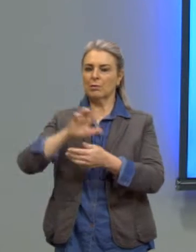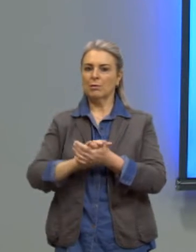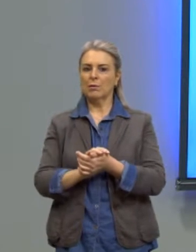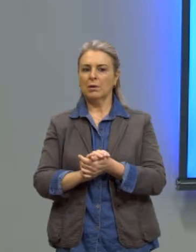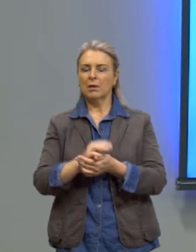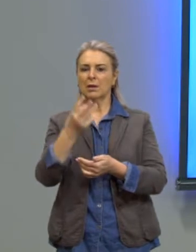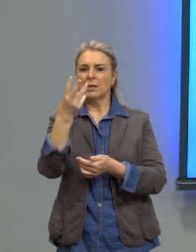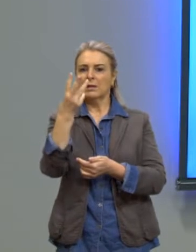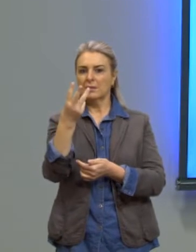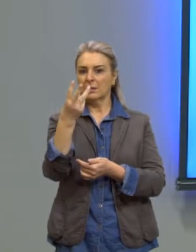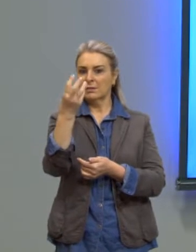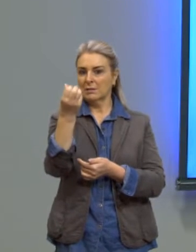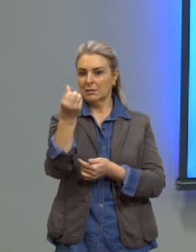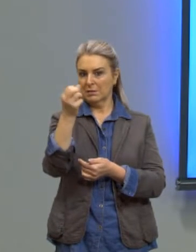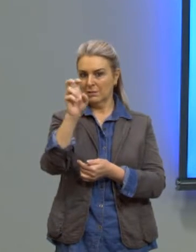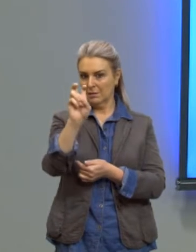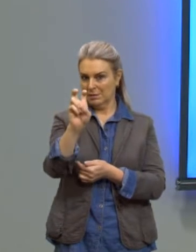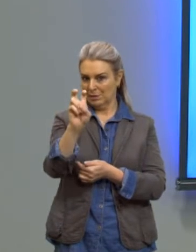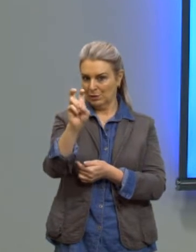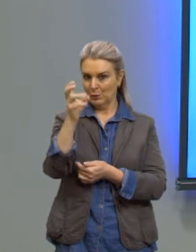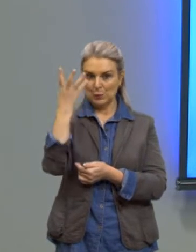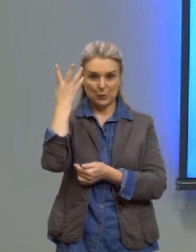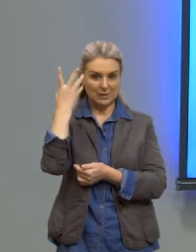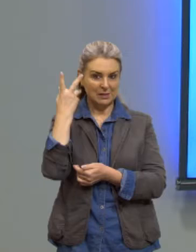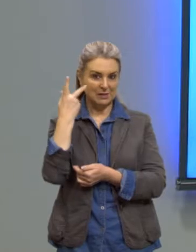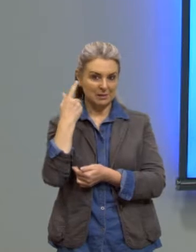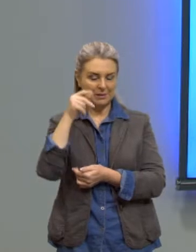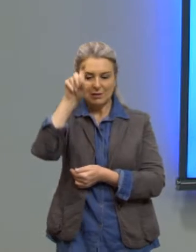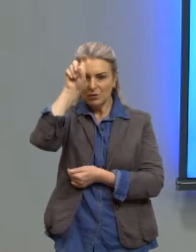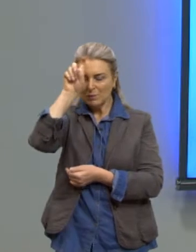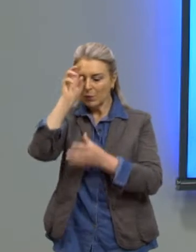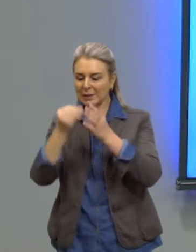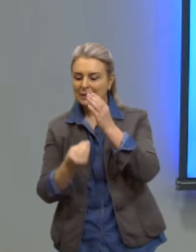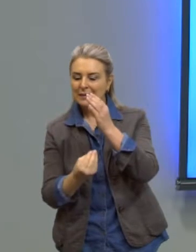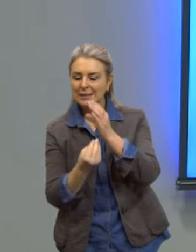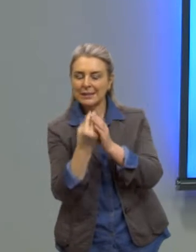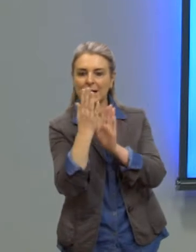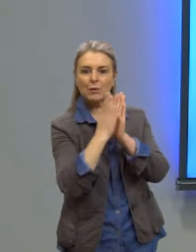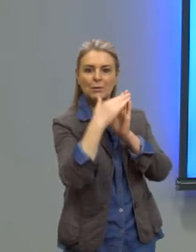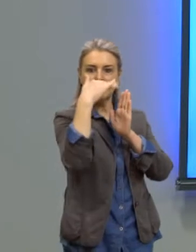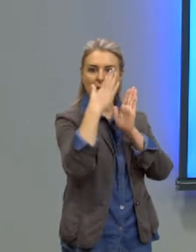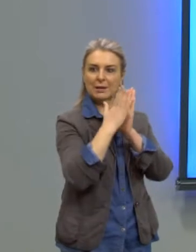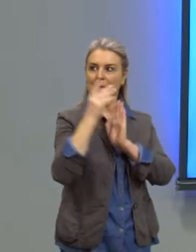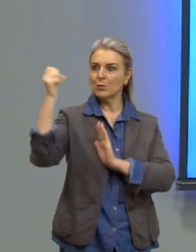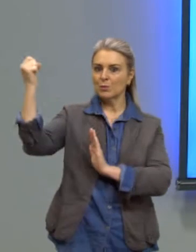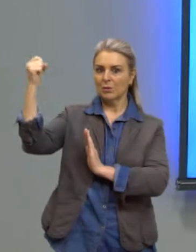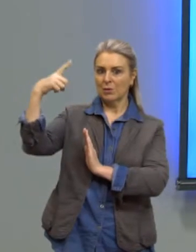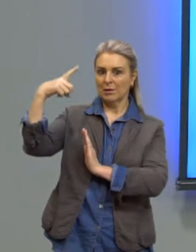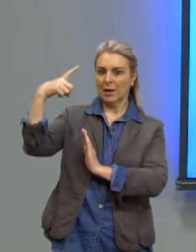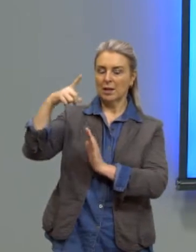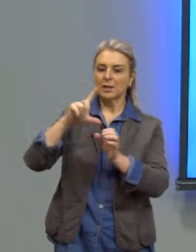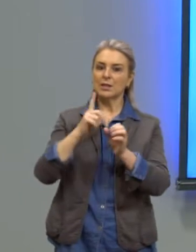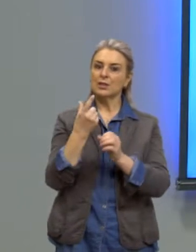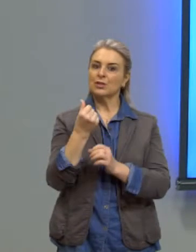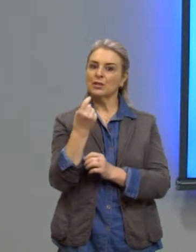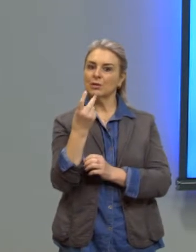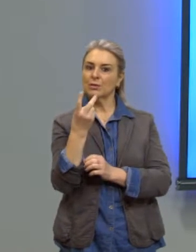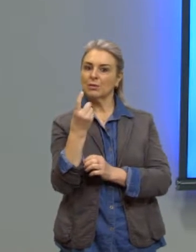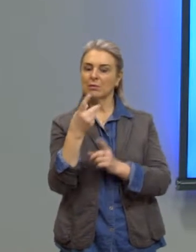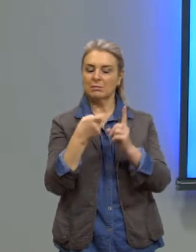365 dias, os egípcios criaram um calendário solar composto de 12 meses,